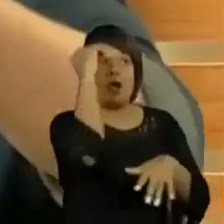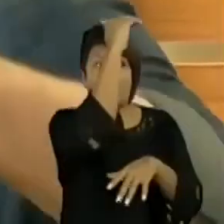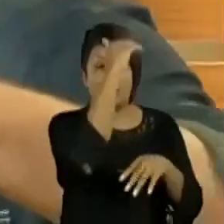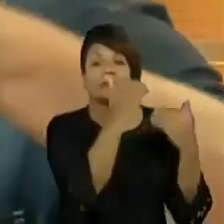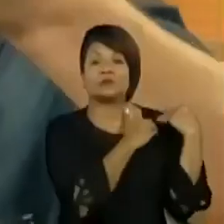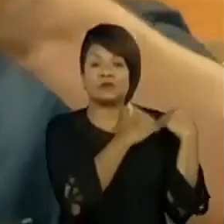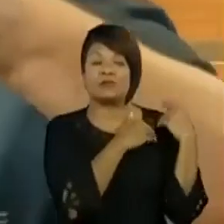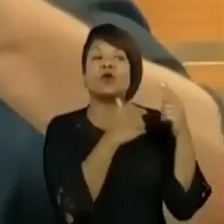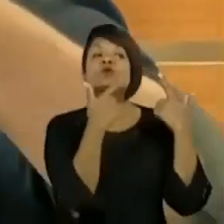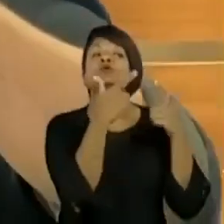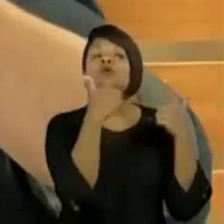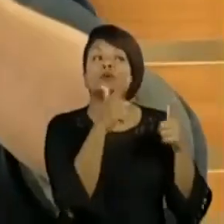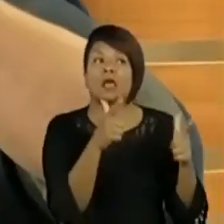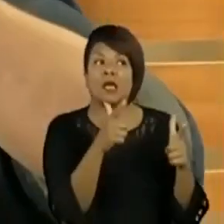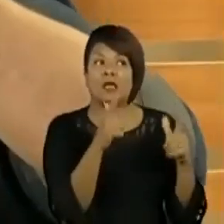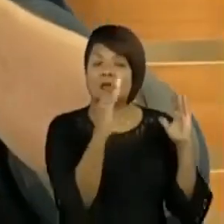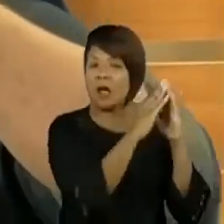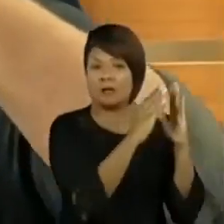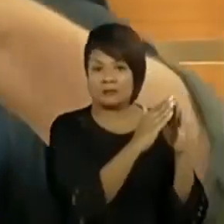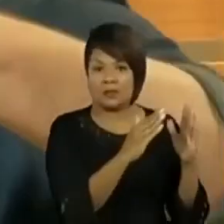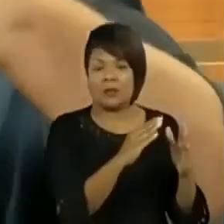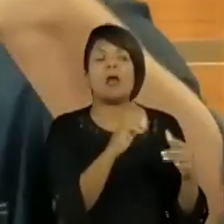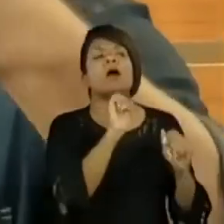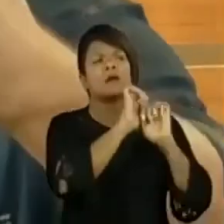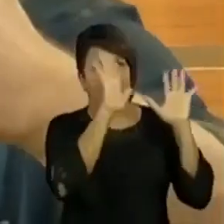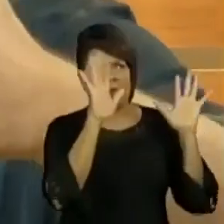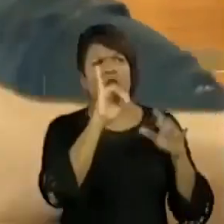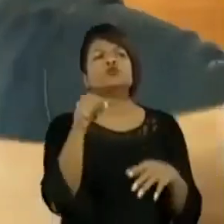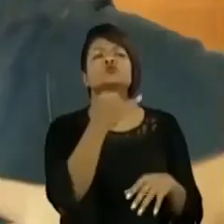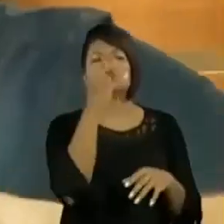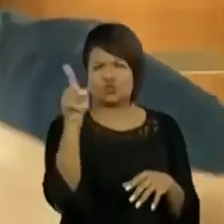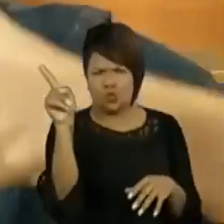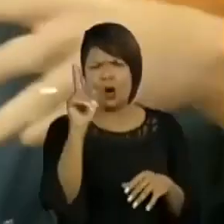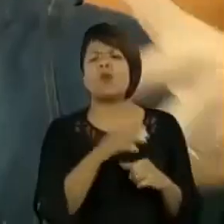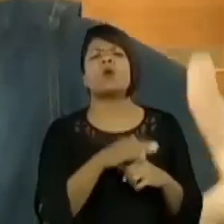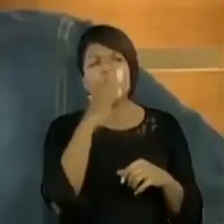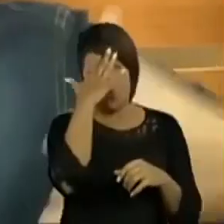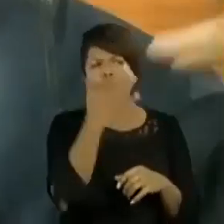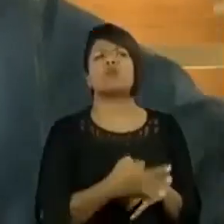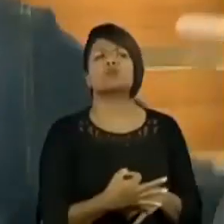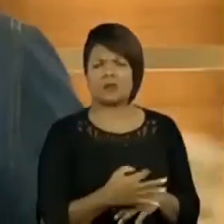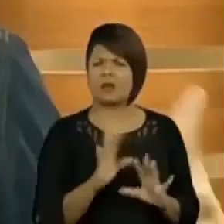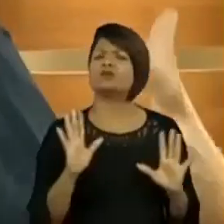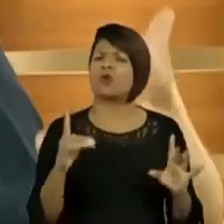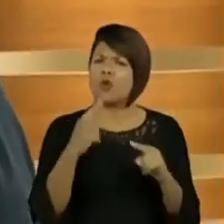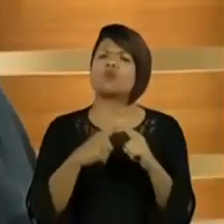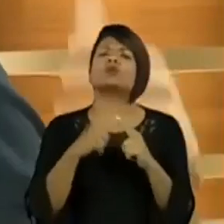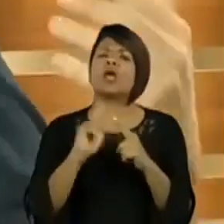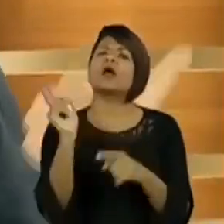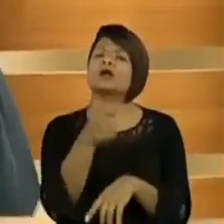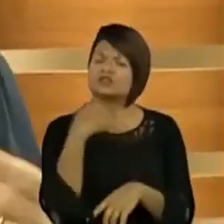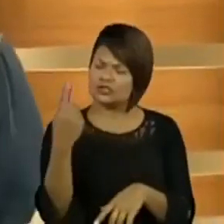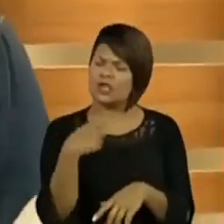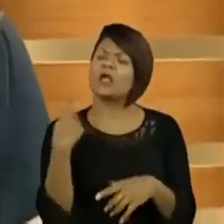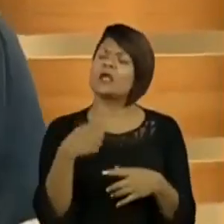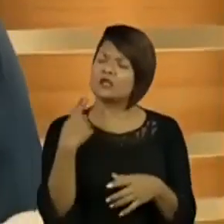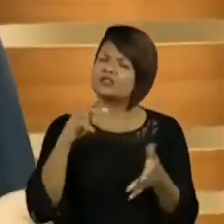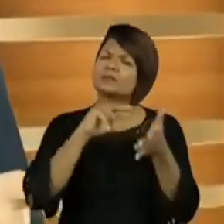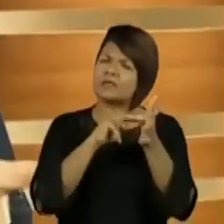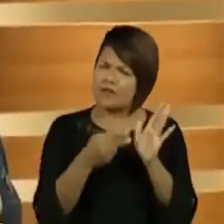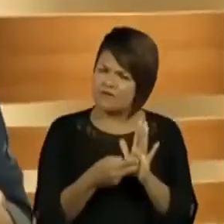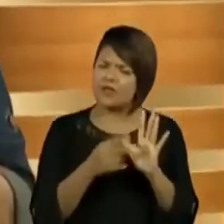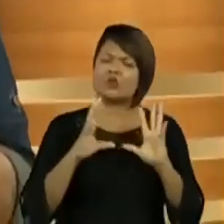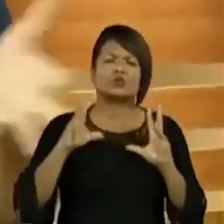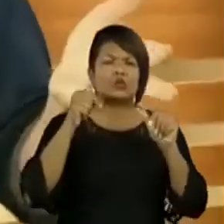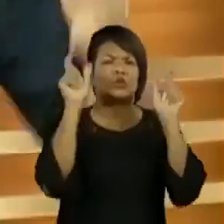rua. Mas é claro, João, que eu super te compreendo, porque nós também estamos ressignificando todo o nosso